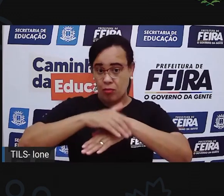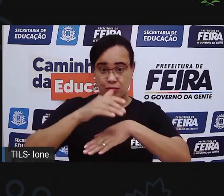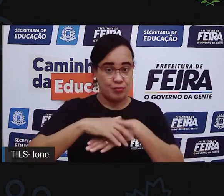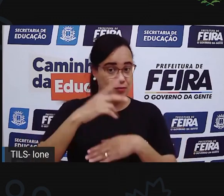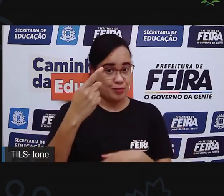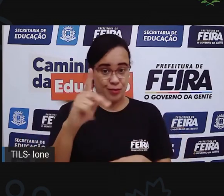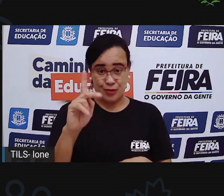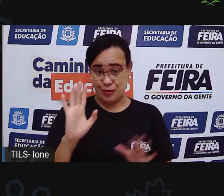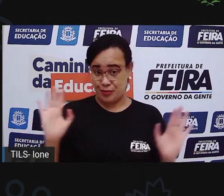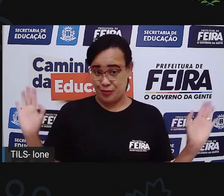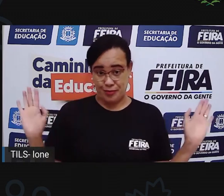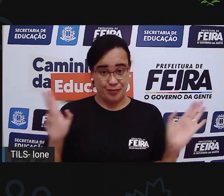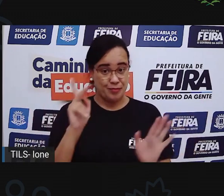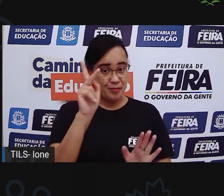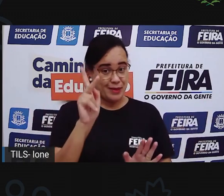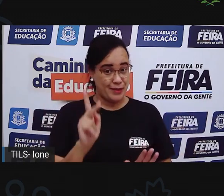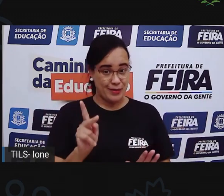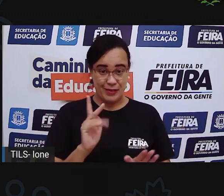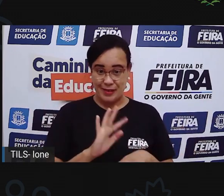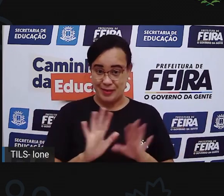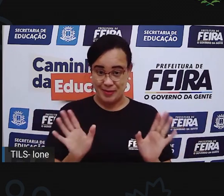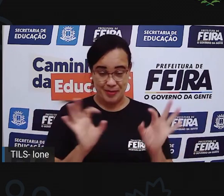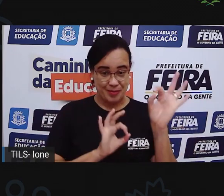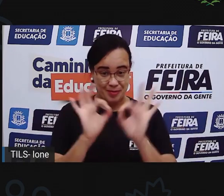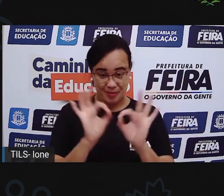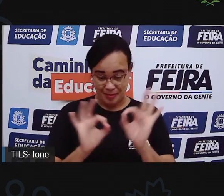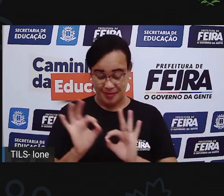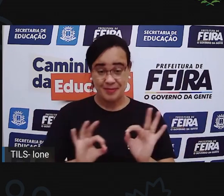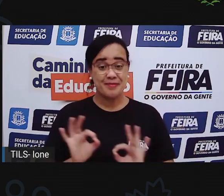a garrafa de vocês. Então a vai colocar aqui.